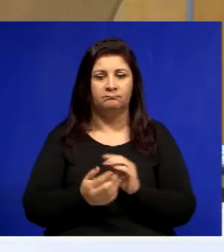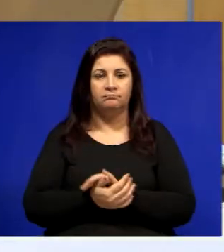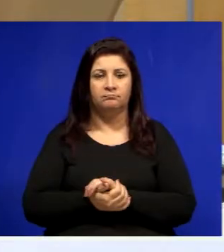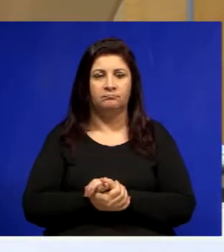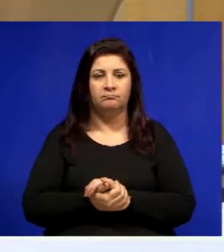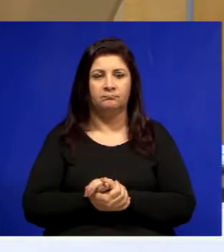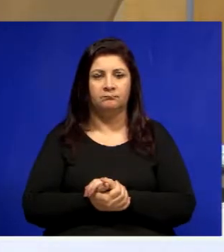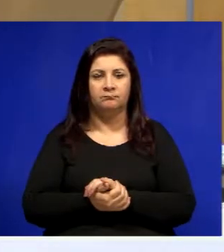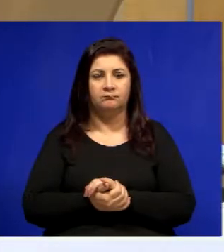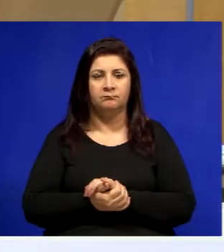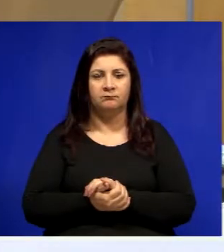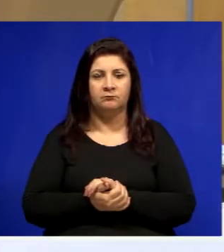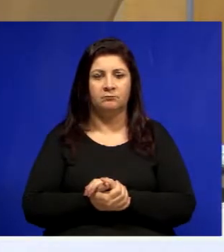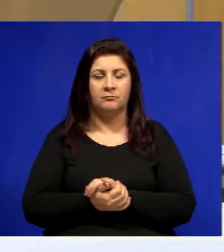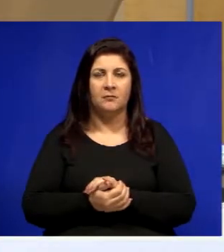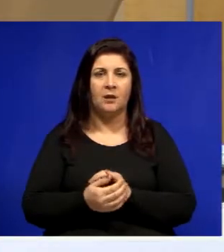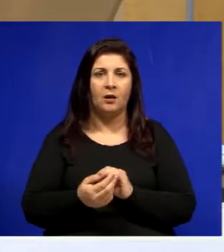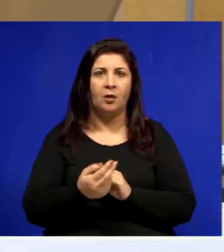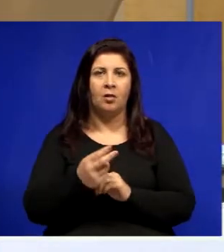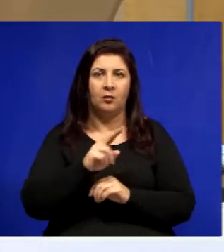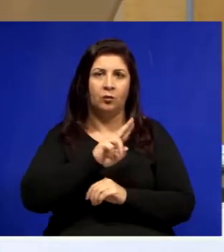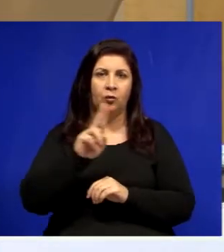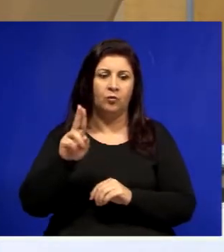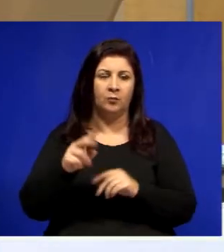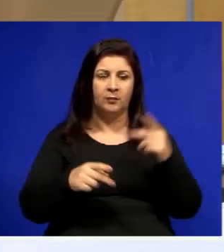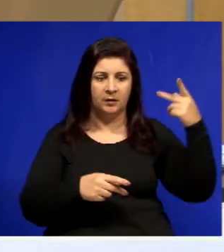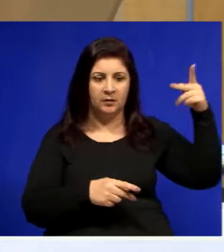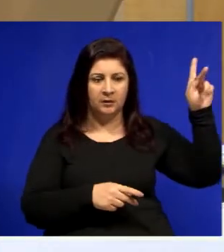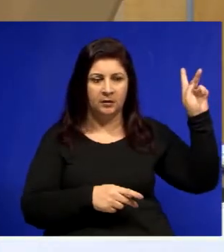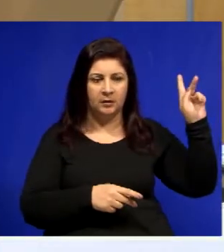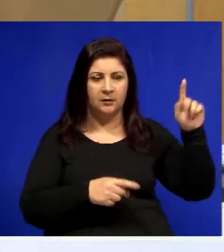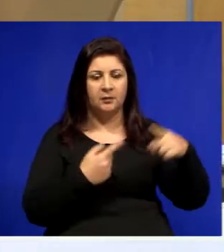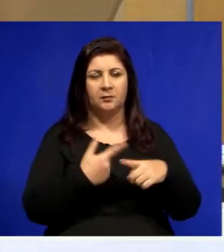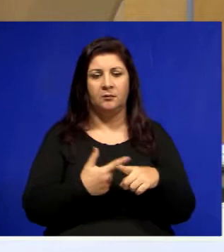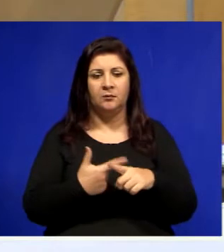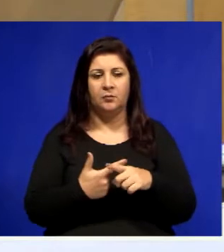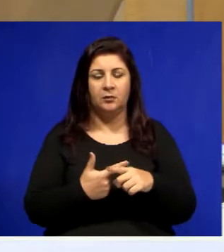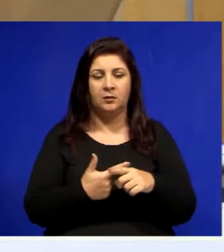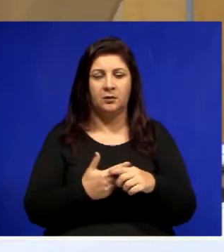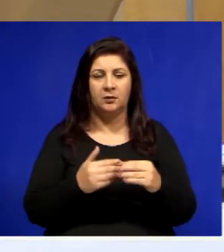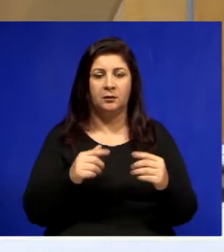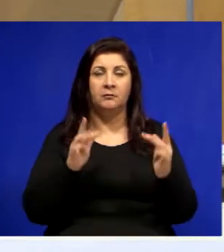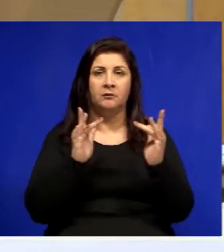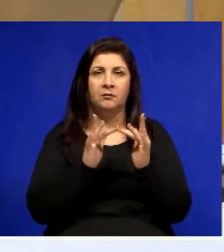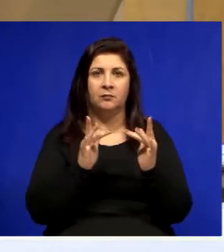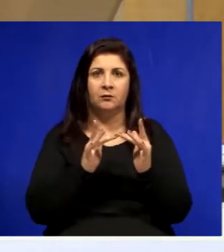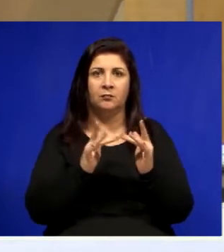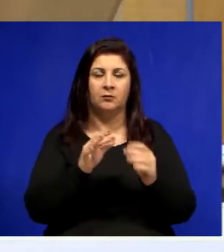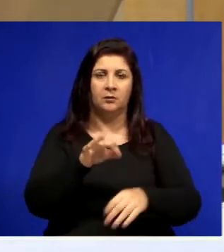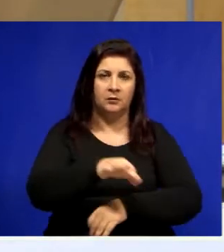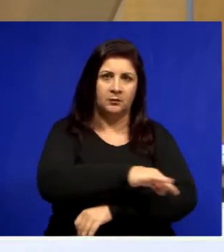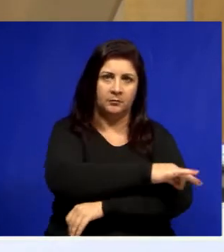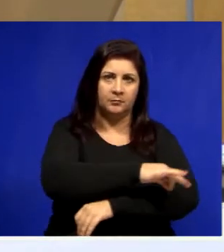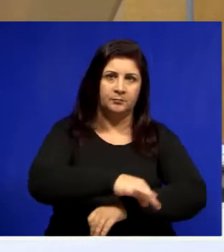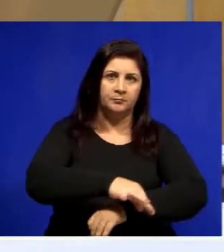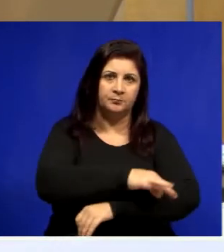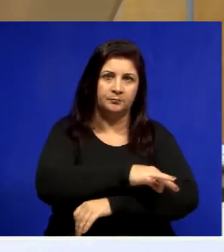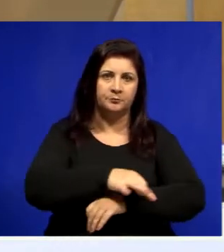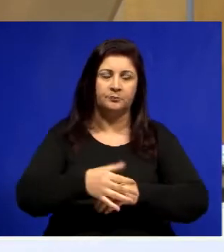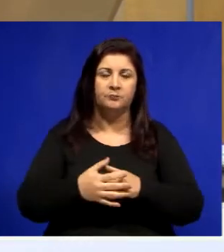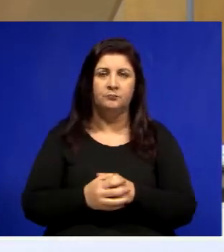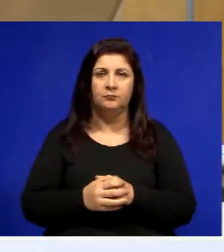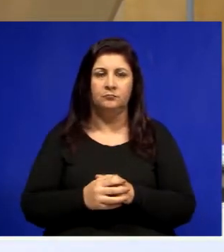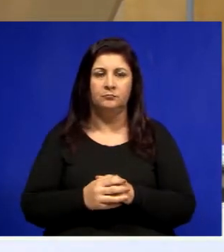saiu do meu nome por causa do tempo, por causa da articulação também com a Associação de Engenheiros, que eu tive duas reuniões para discutir o Código de Normas com eles,